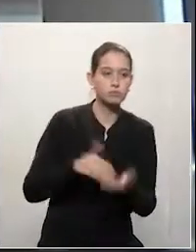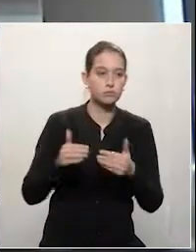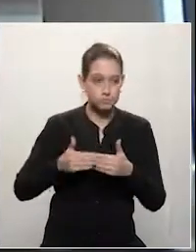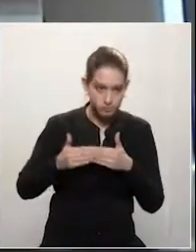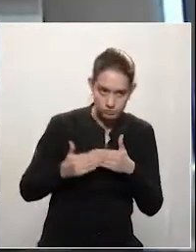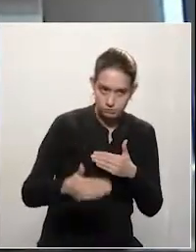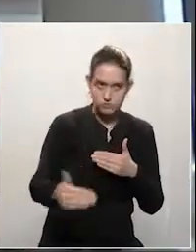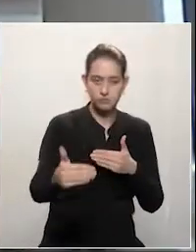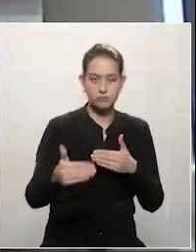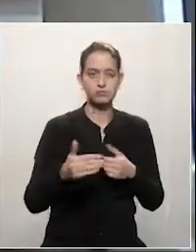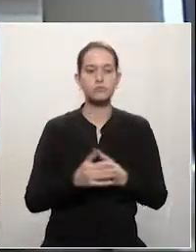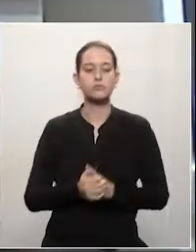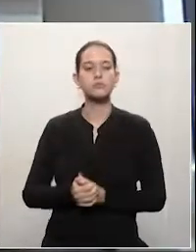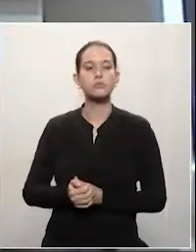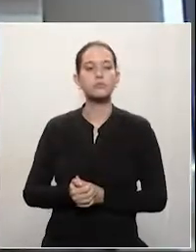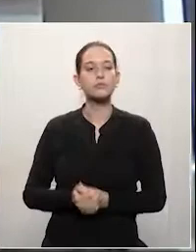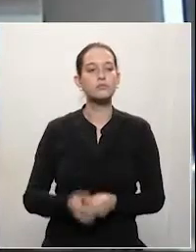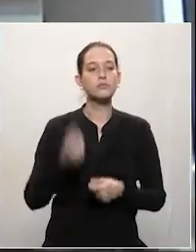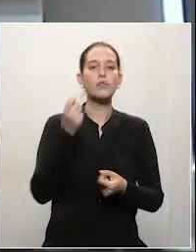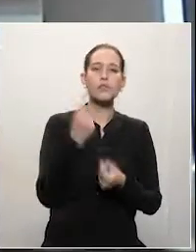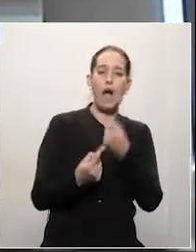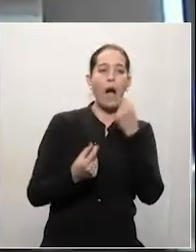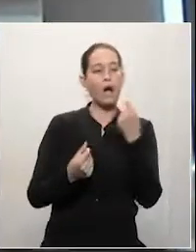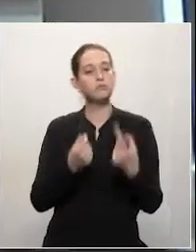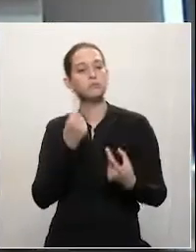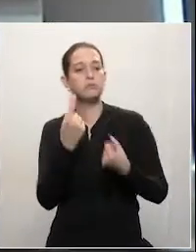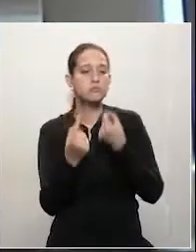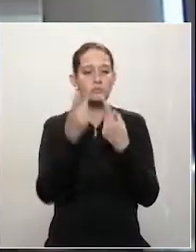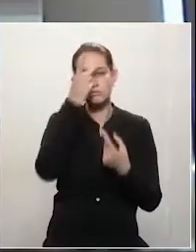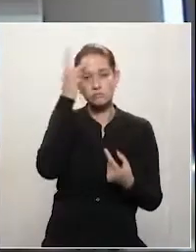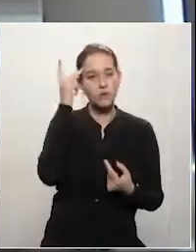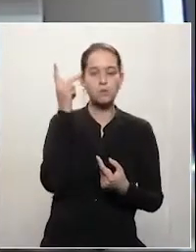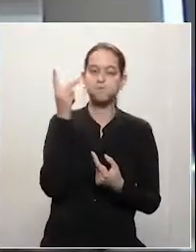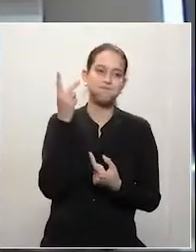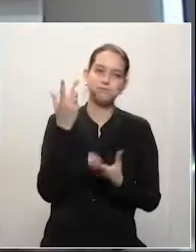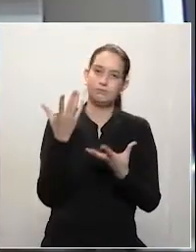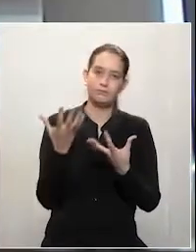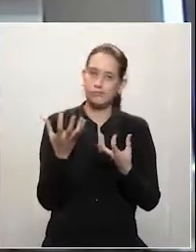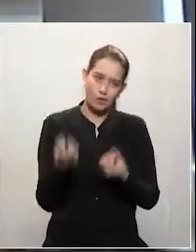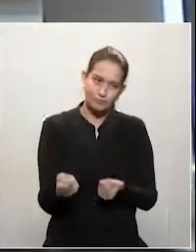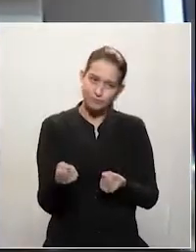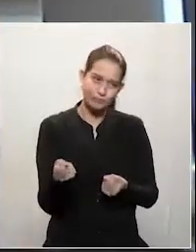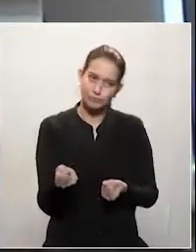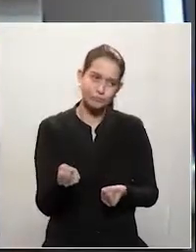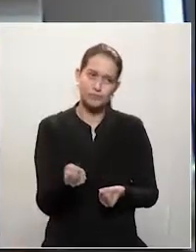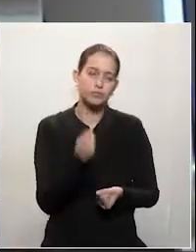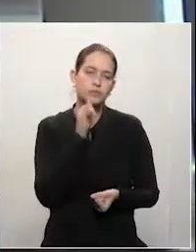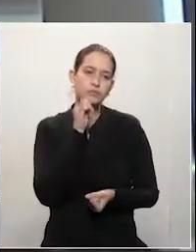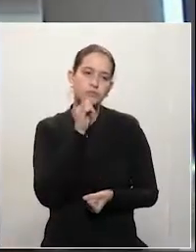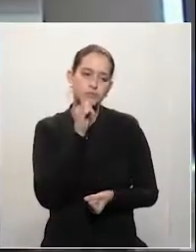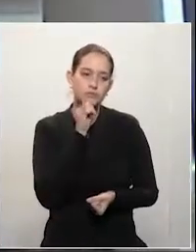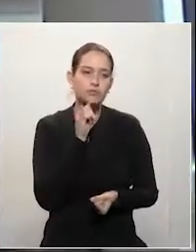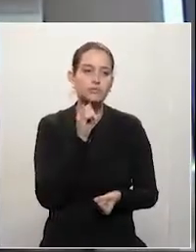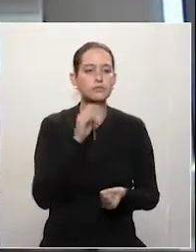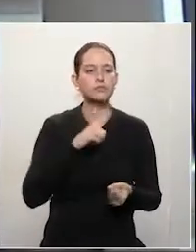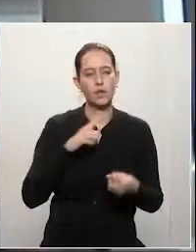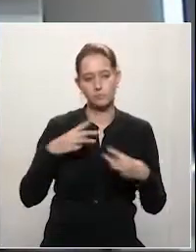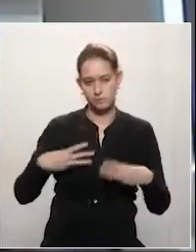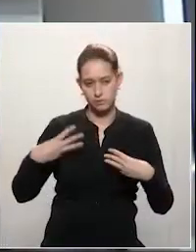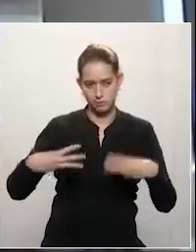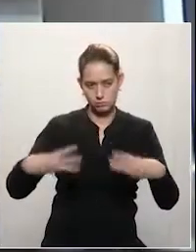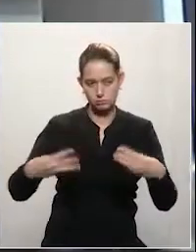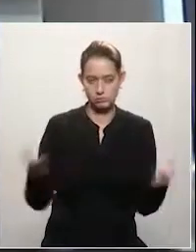Mesmo que alguns não reconheçam, e eu lamento, por exemplo, o ministro da Economia atual, Paulo Guedes,